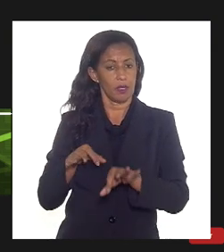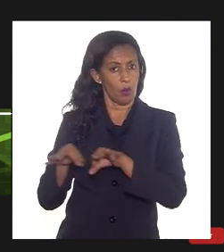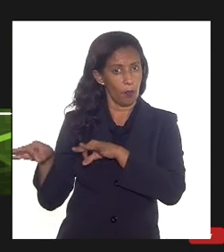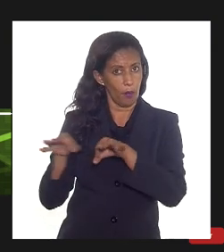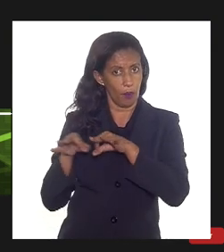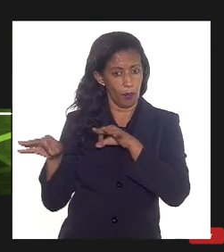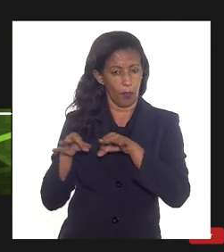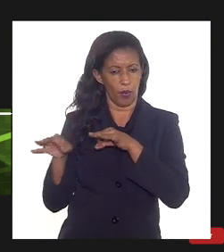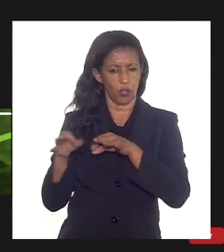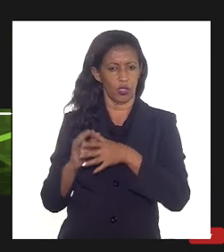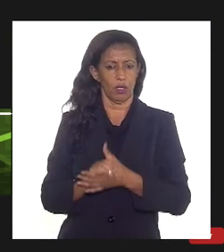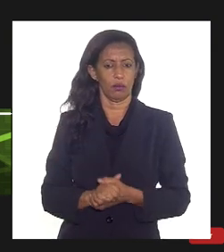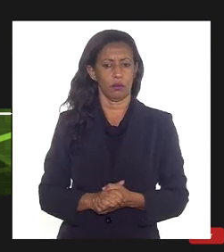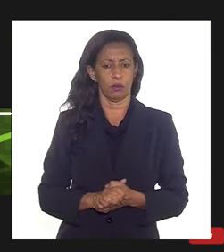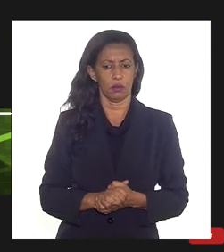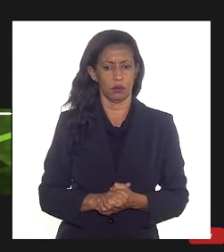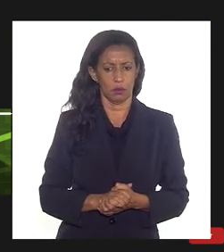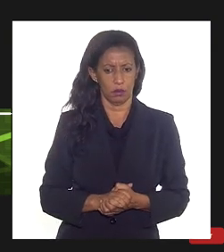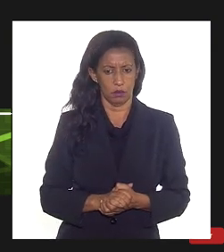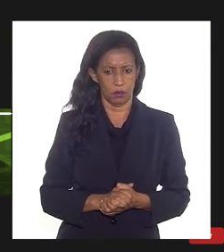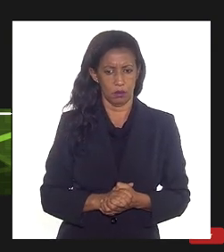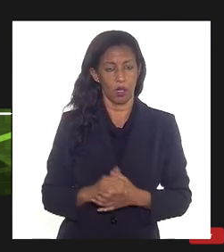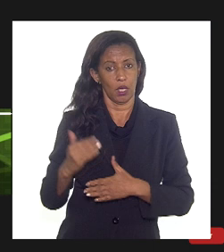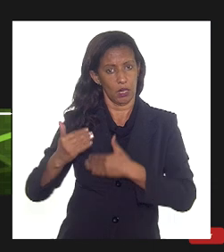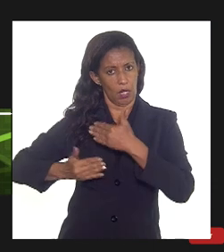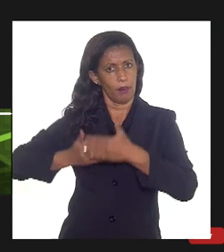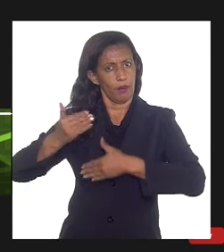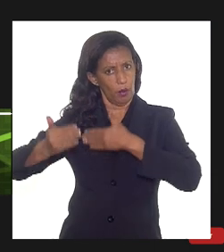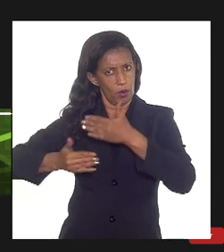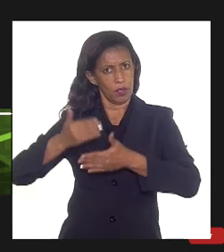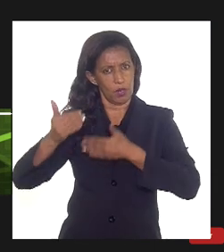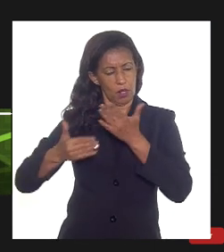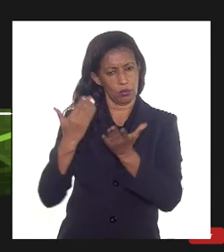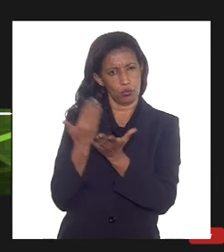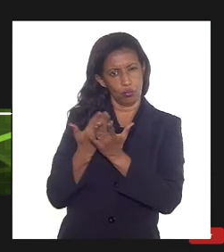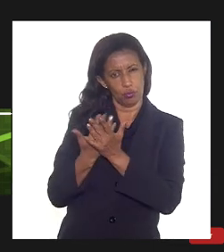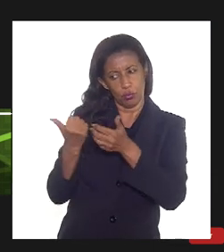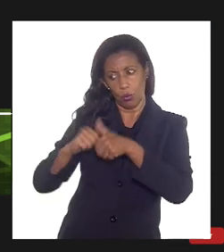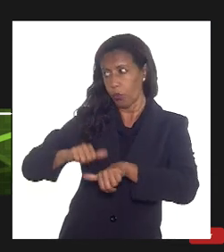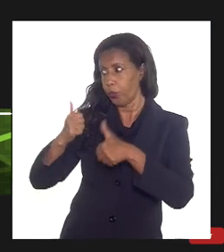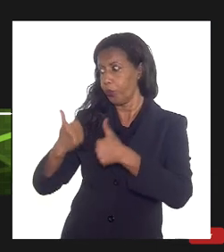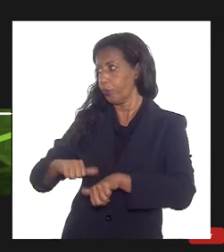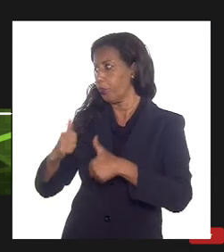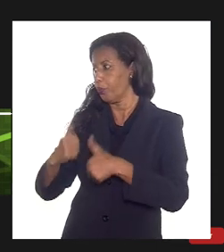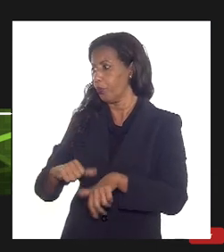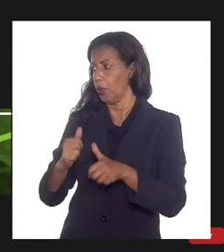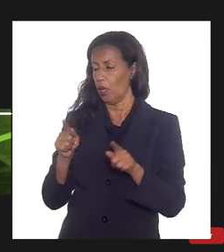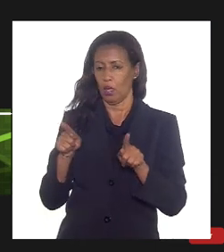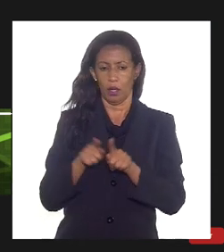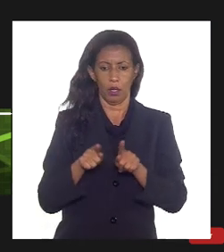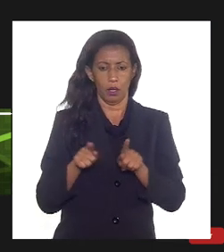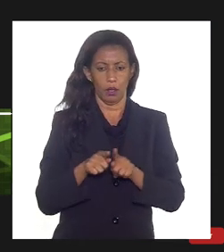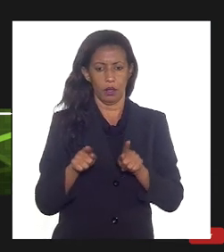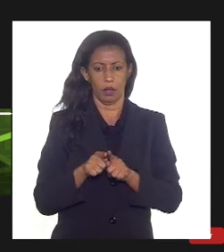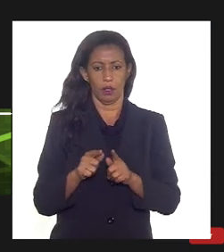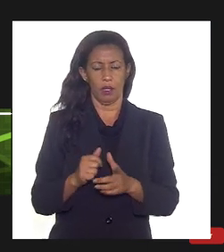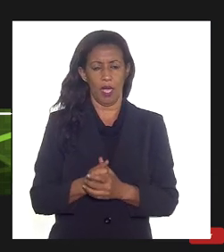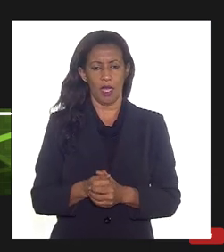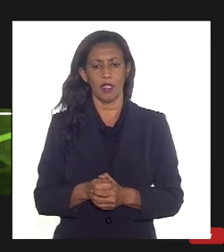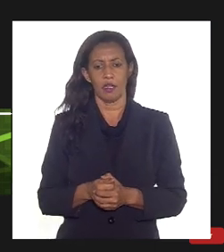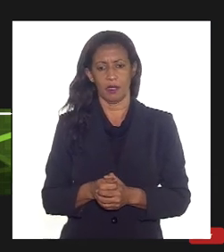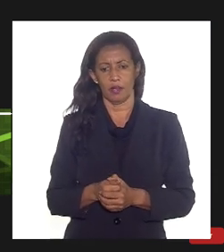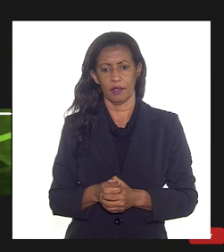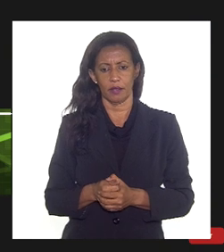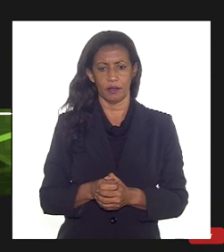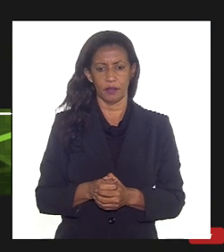a Petrobras que eu citei ainda há pouco é que está em processo também de estudos aqui ele vai permitir futuramente essa conexão temos